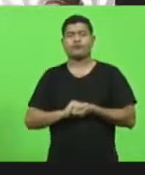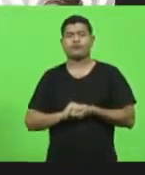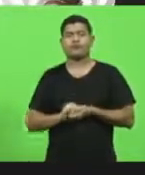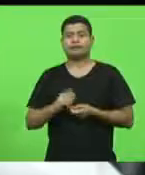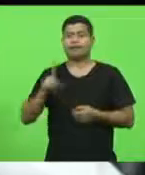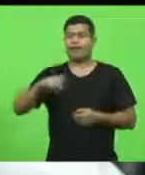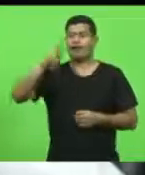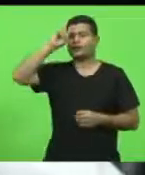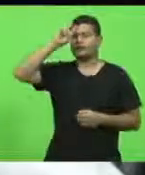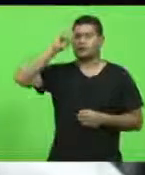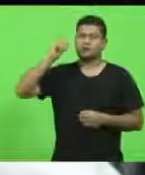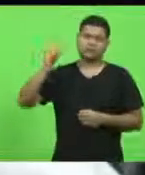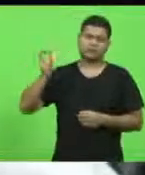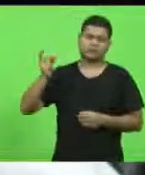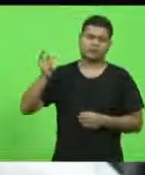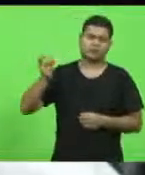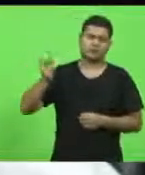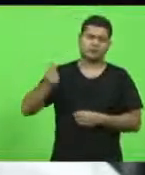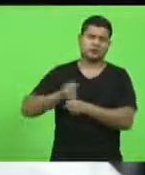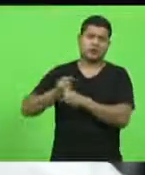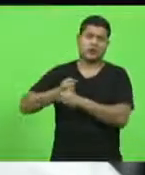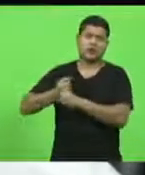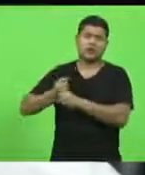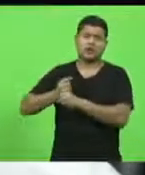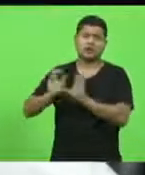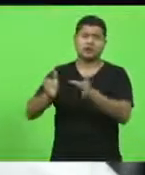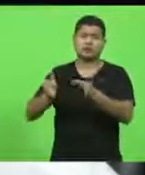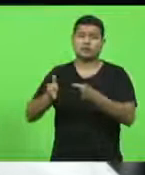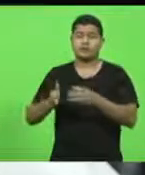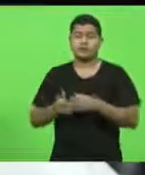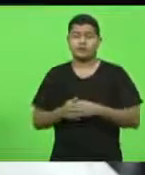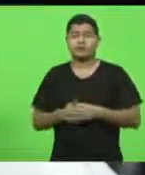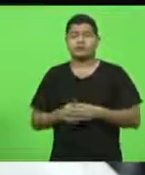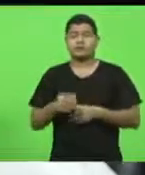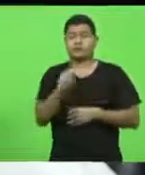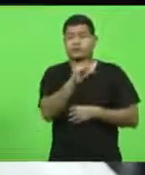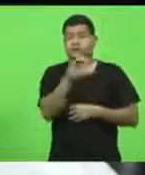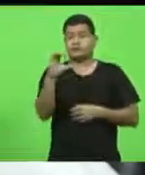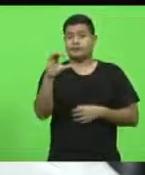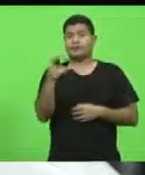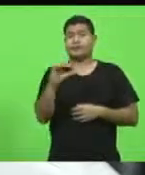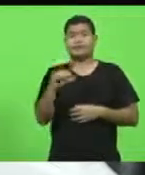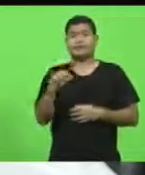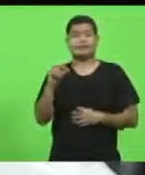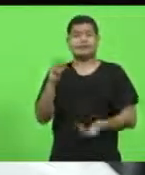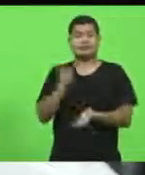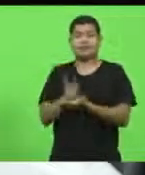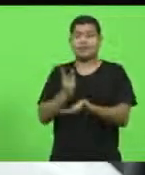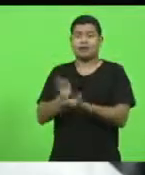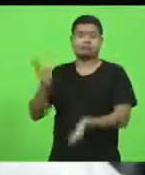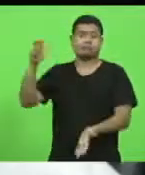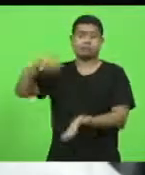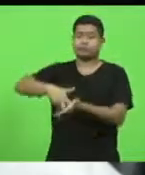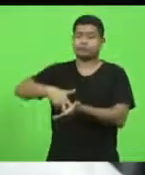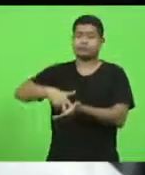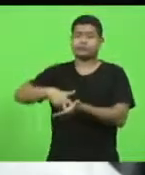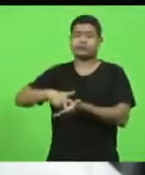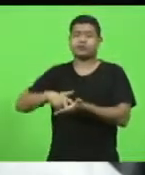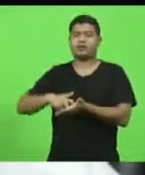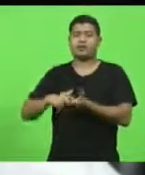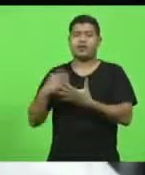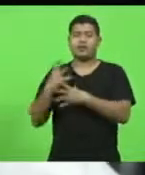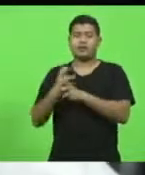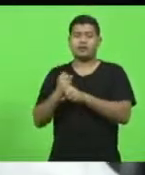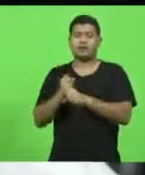vem de longe, meu amigo Valdir Cobalquini. Santa Catarina é penalizada pelo número de parlamentares, no